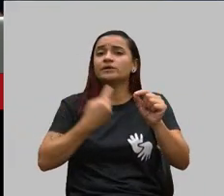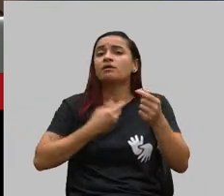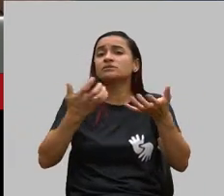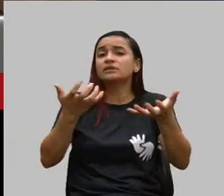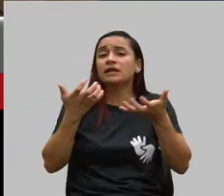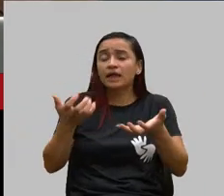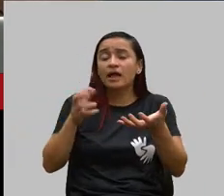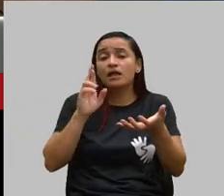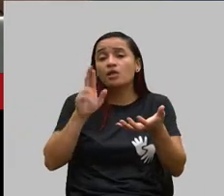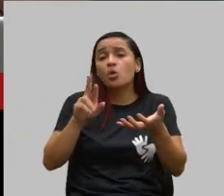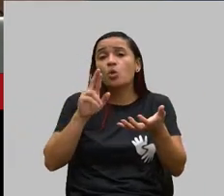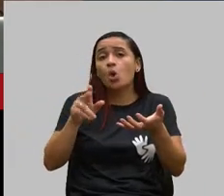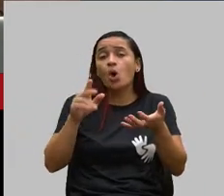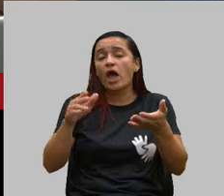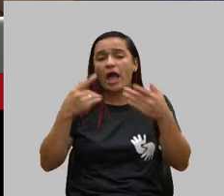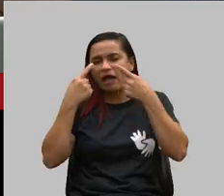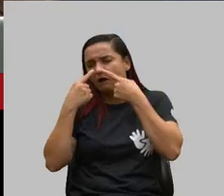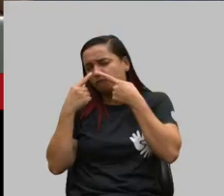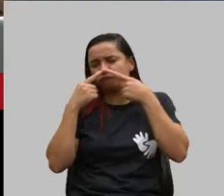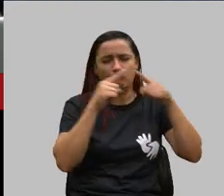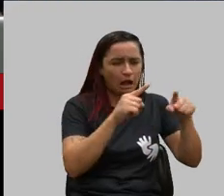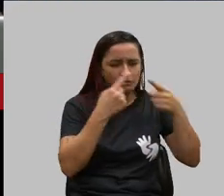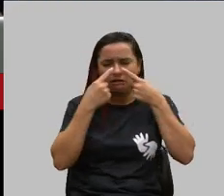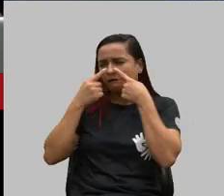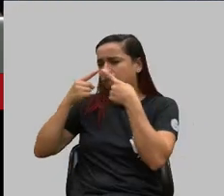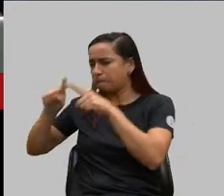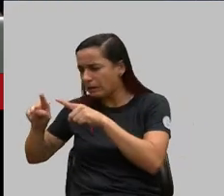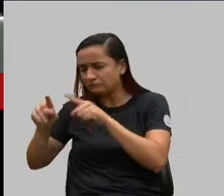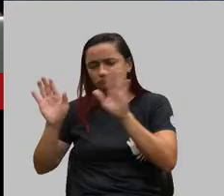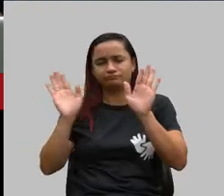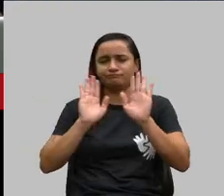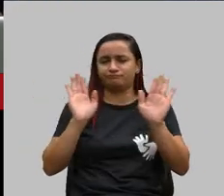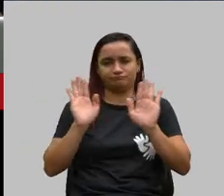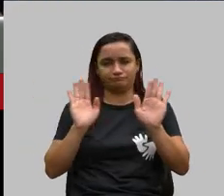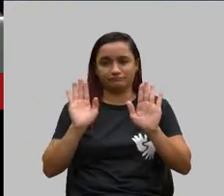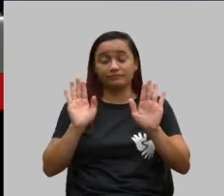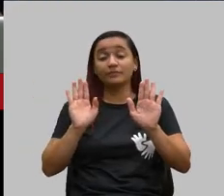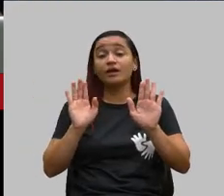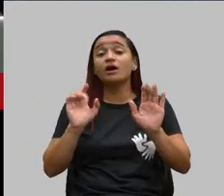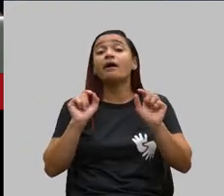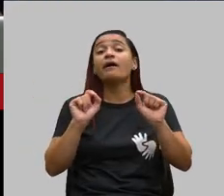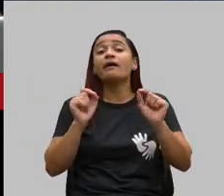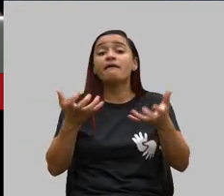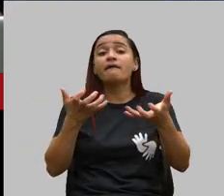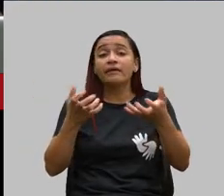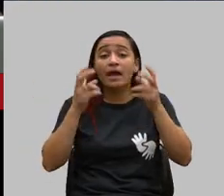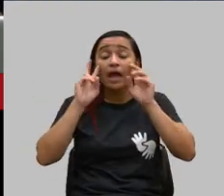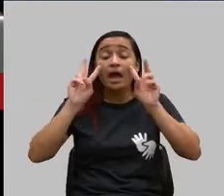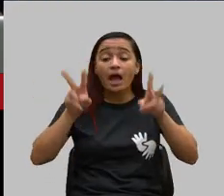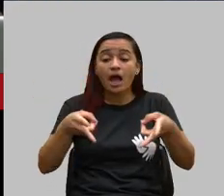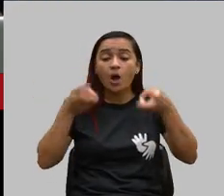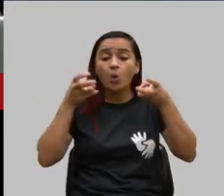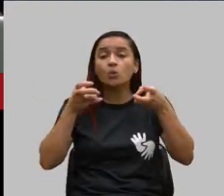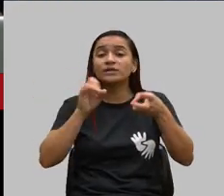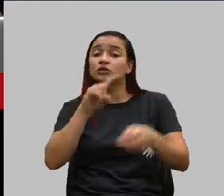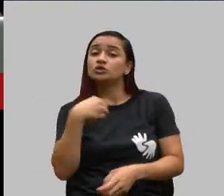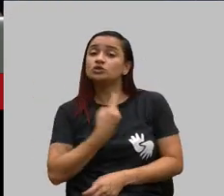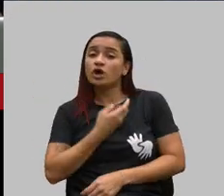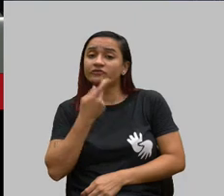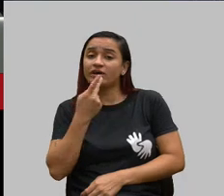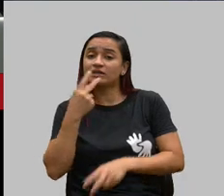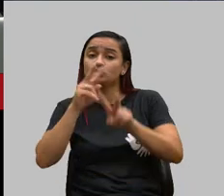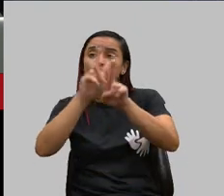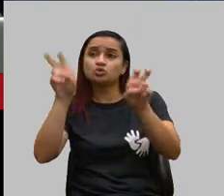nenhuma afrontar um lado ou outro, mas é reconhecer se nós estamos falando de execução de